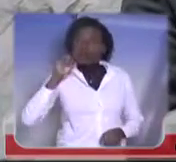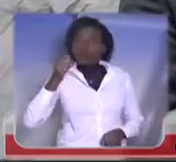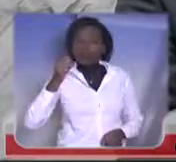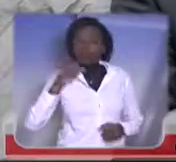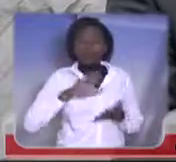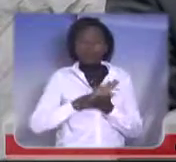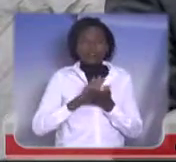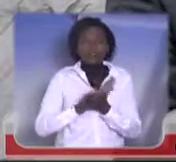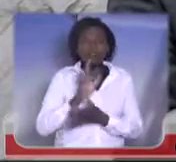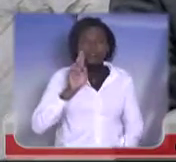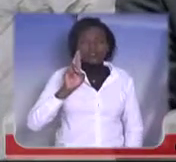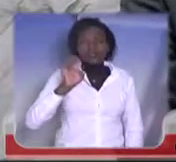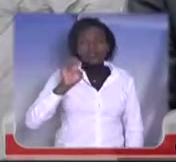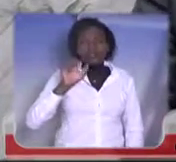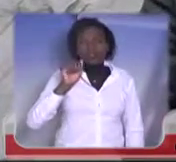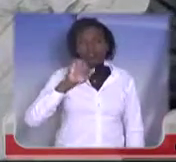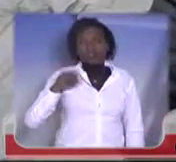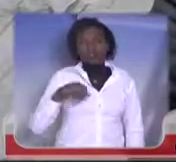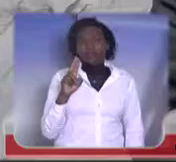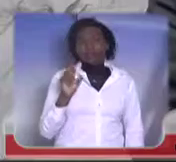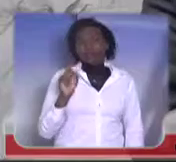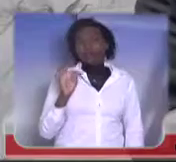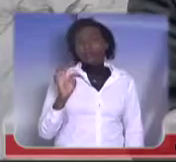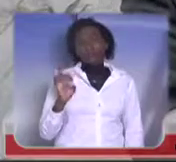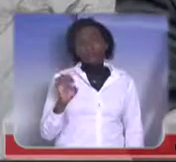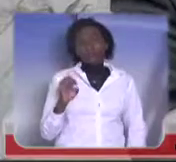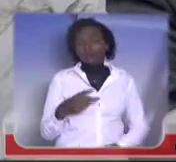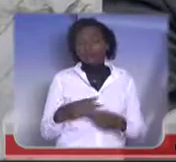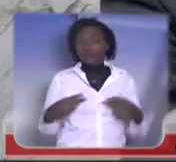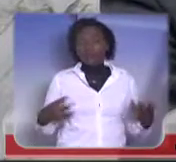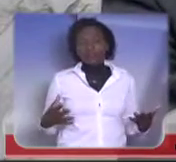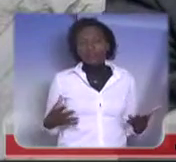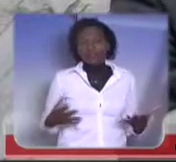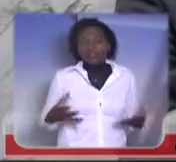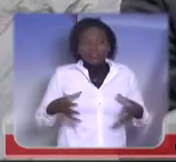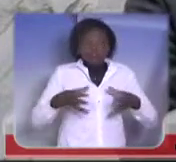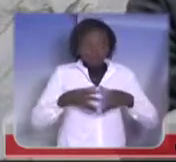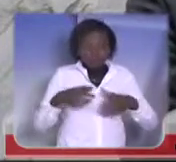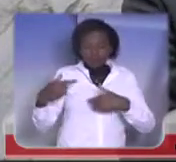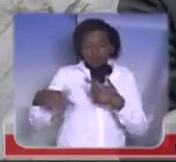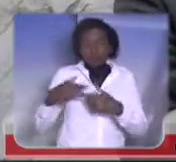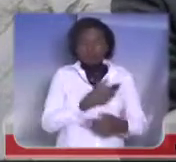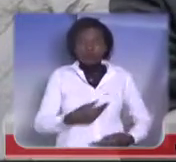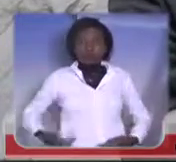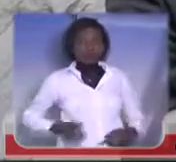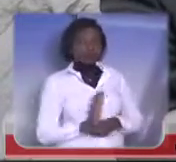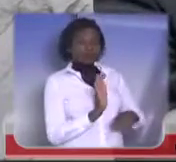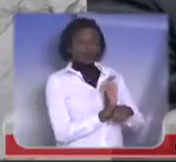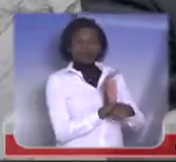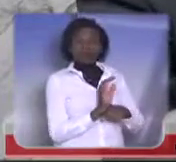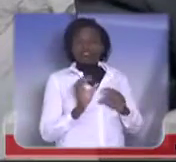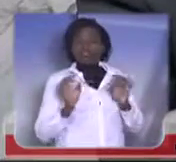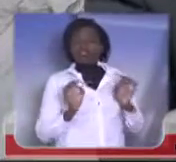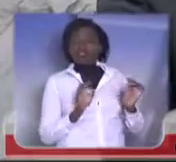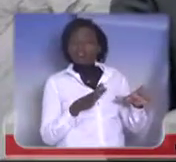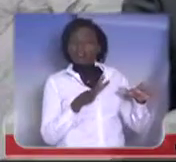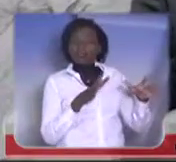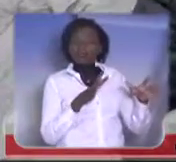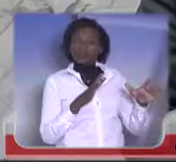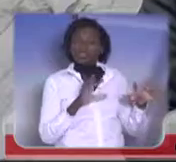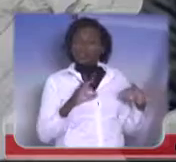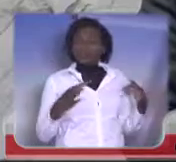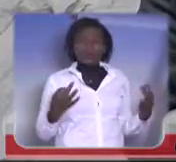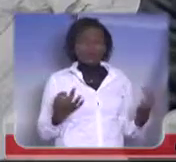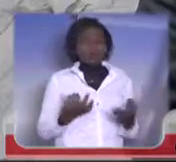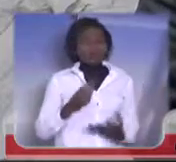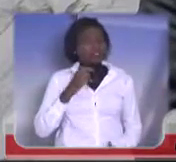seis e por aí vai. Enfim, o funcionalismo público do Estado de São Paulo está totalmente à deriva, abandonado. uma